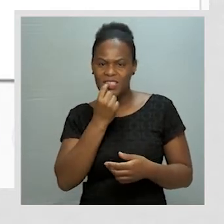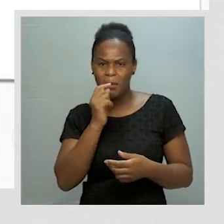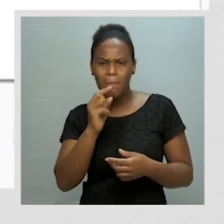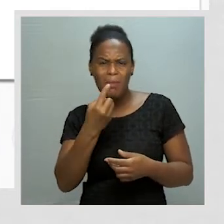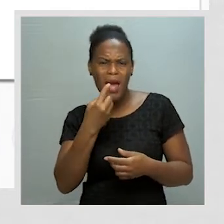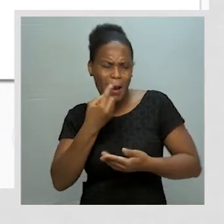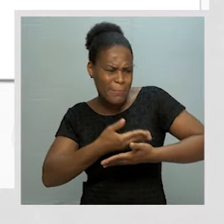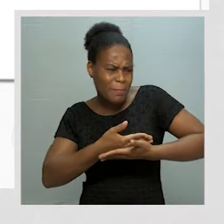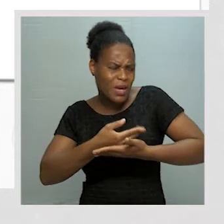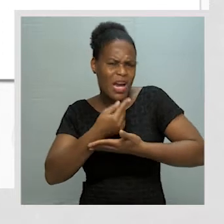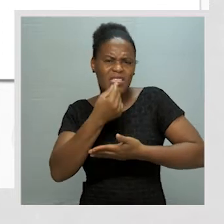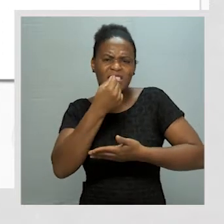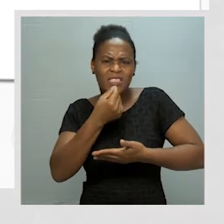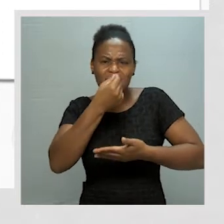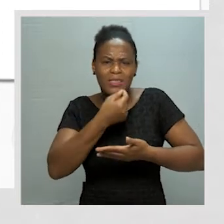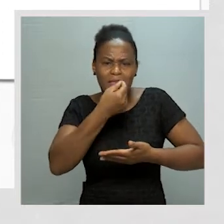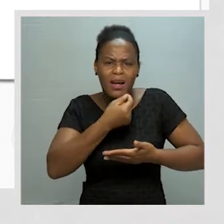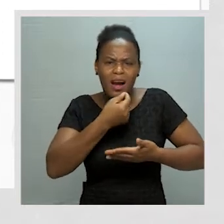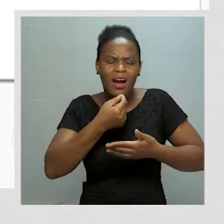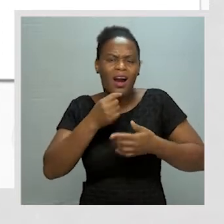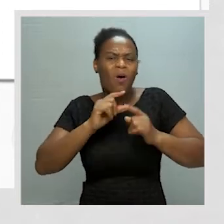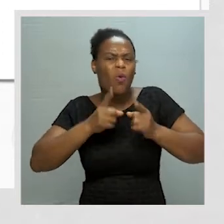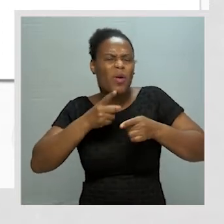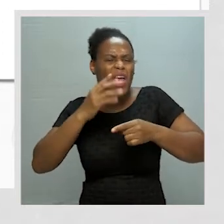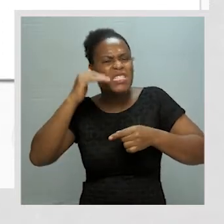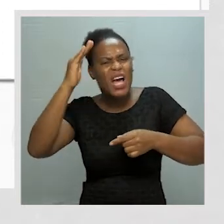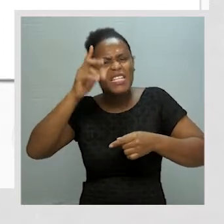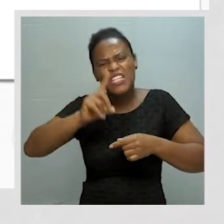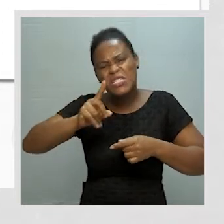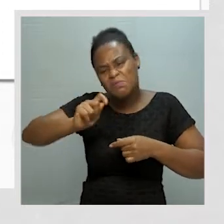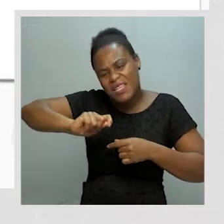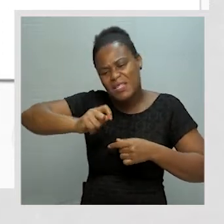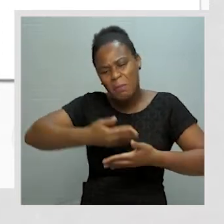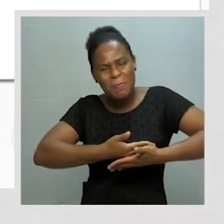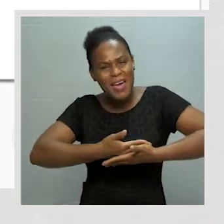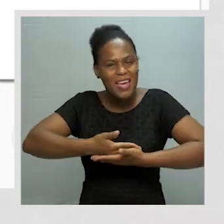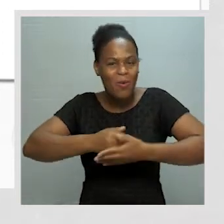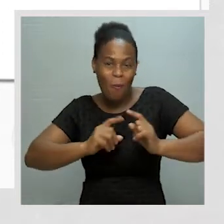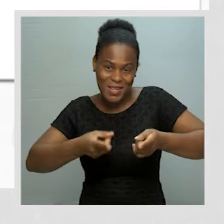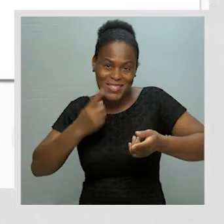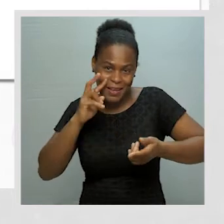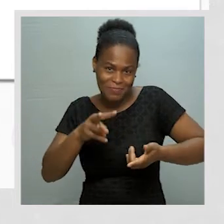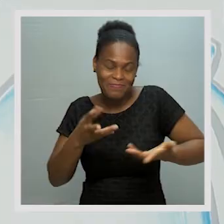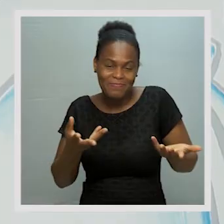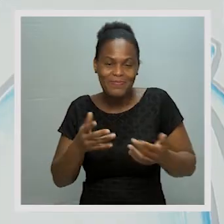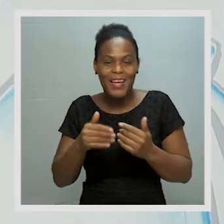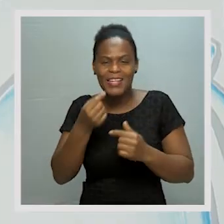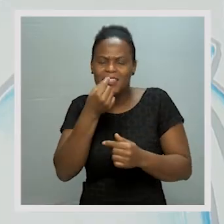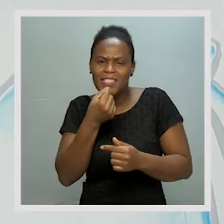dentes começam a nascer por volta dos seis meses de idade. E